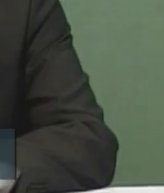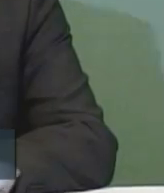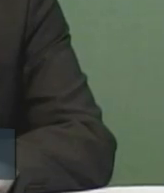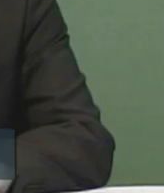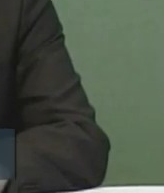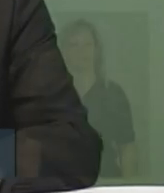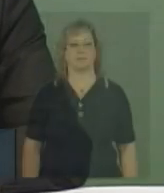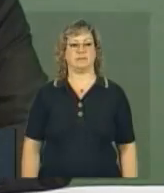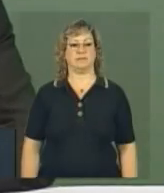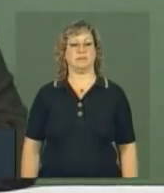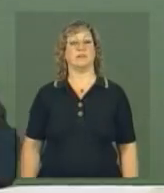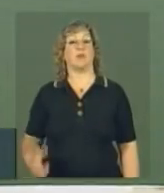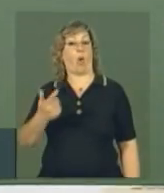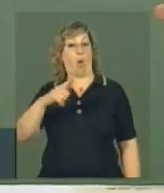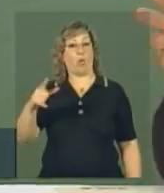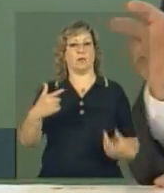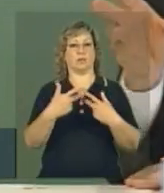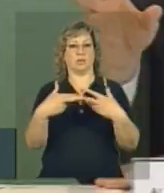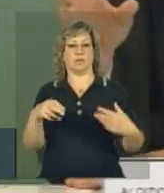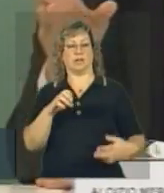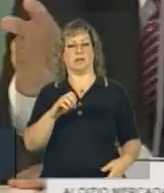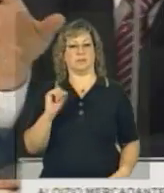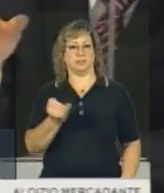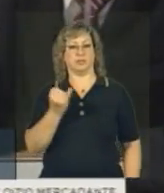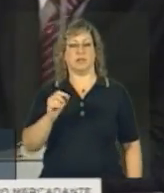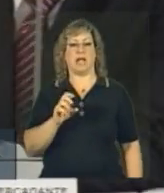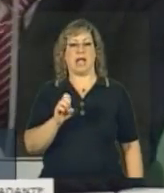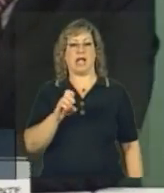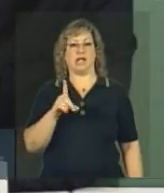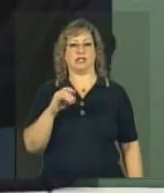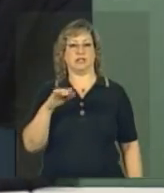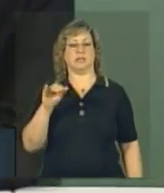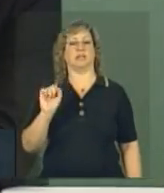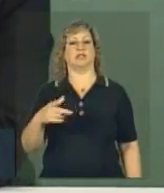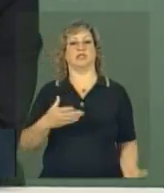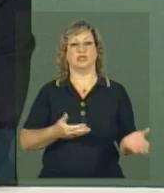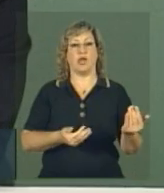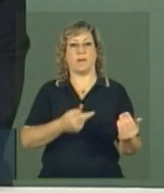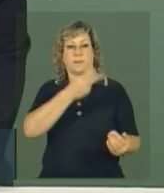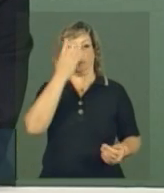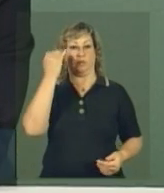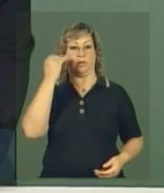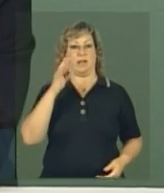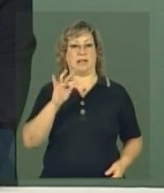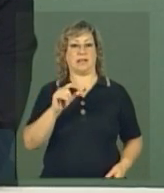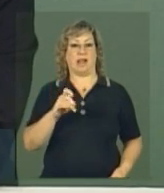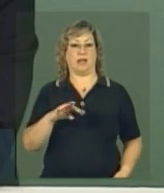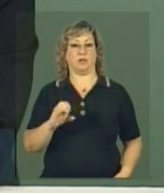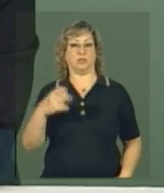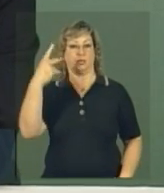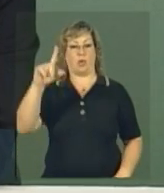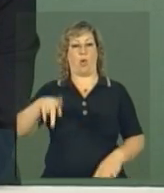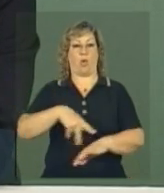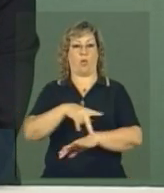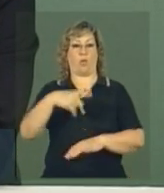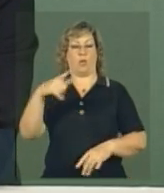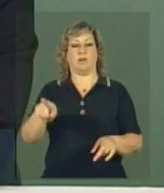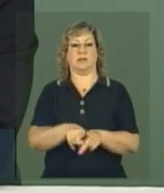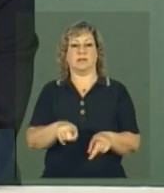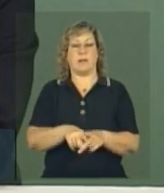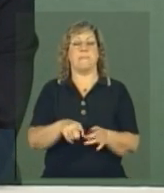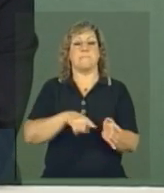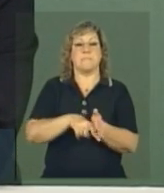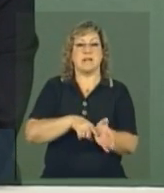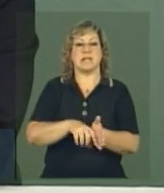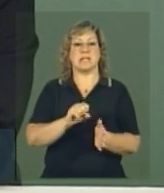Outra coisa importante são aqueles editais jovens talentos no exterior e pesquisadores sêniors no exterior. São